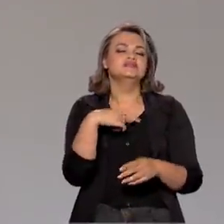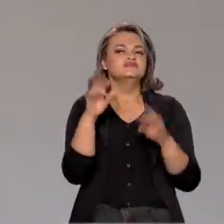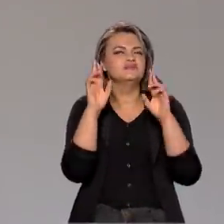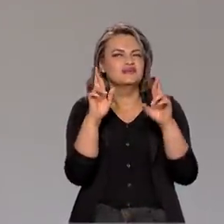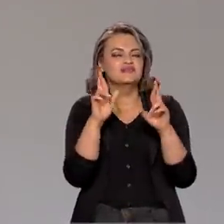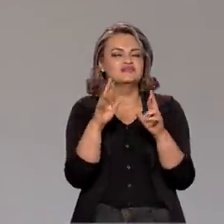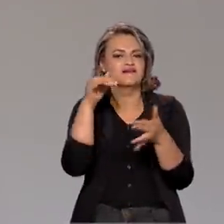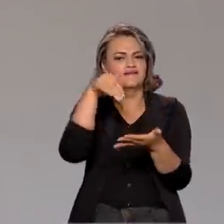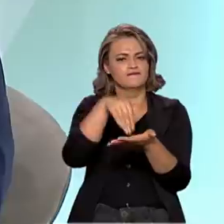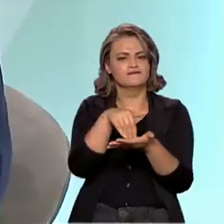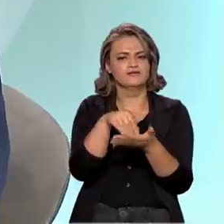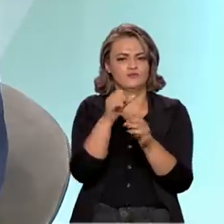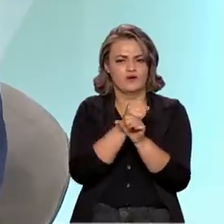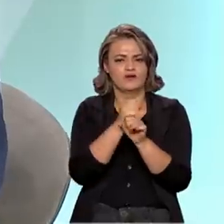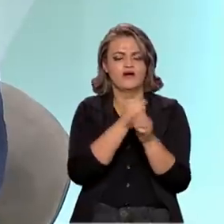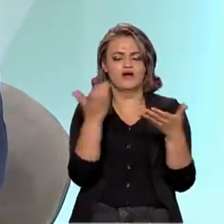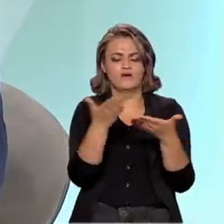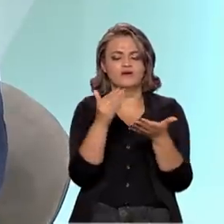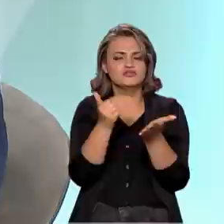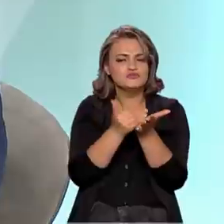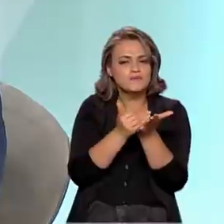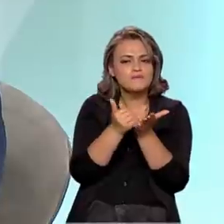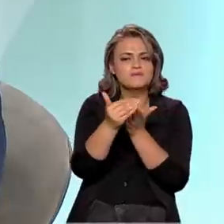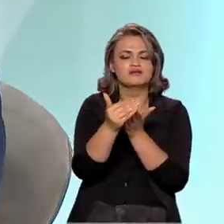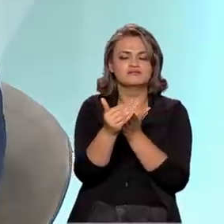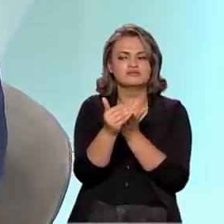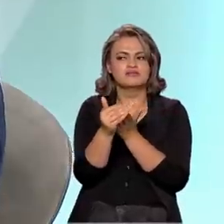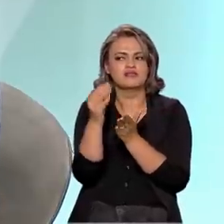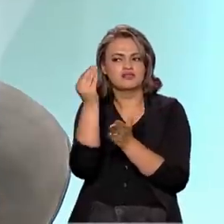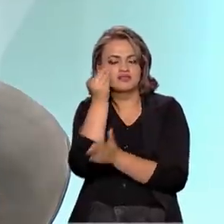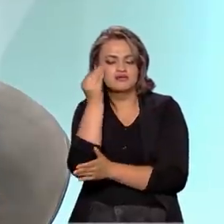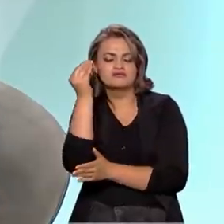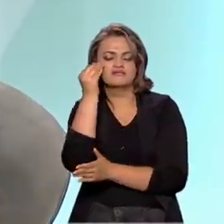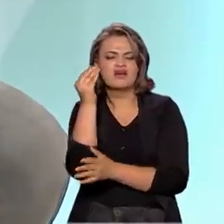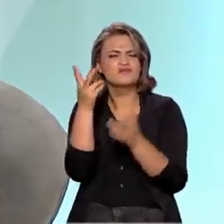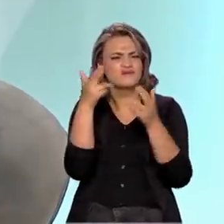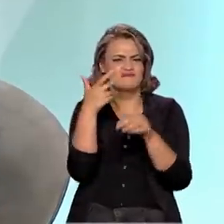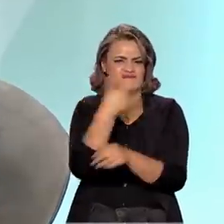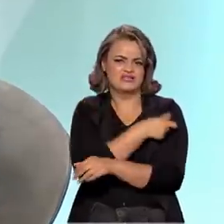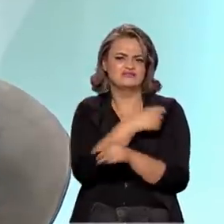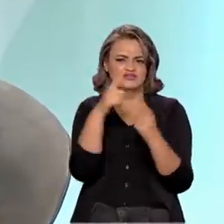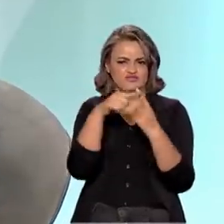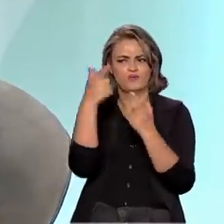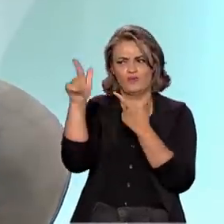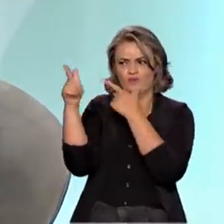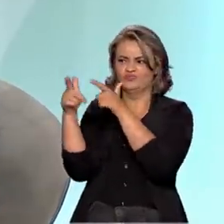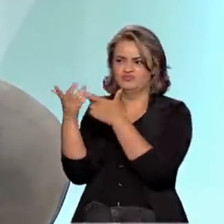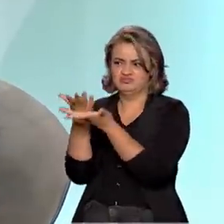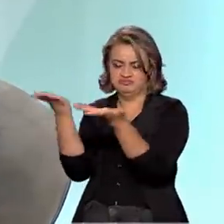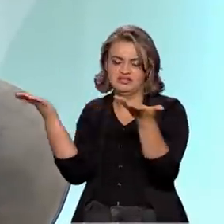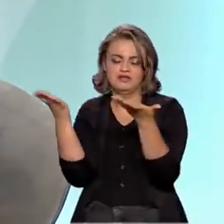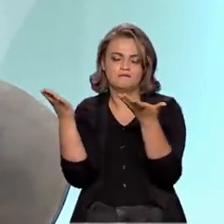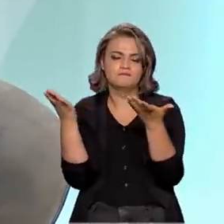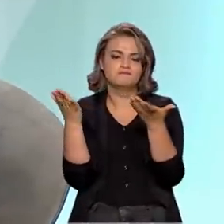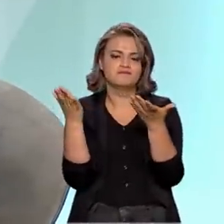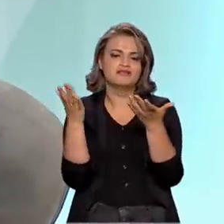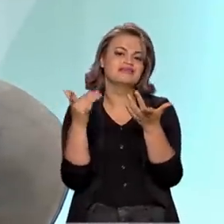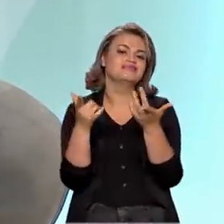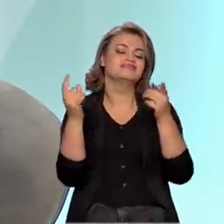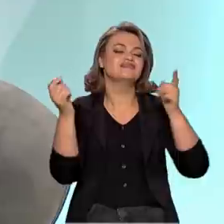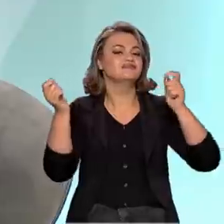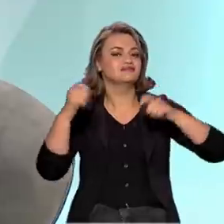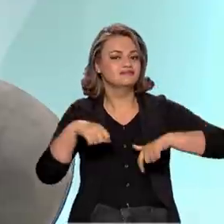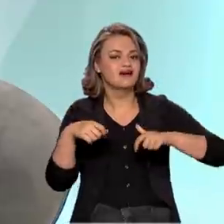que até o final do ano a gente possa fazer uma abertura na fase 3 de testes, como foi feito nessas outras vacinas que estão aí hoje em dia, que a gente